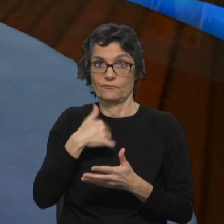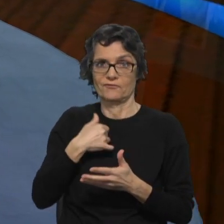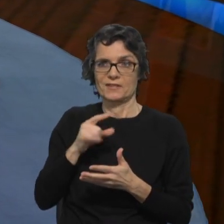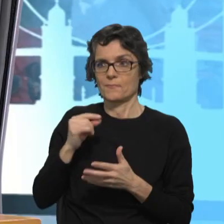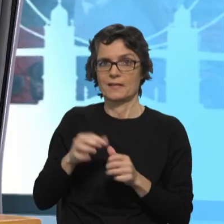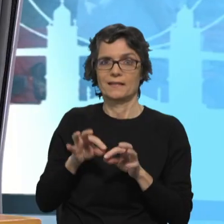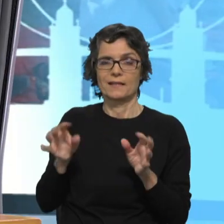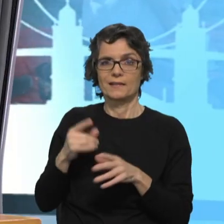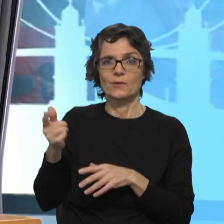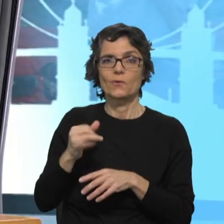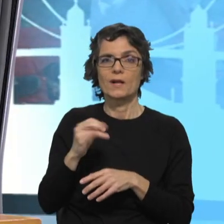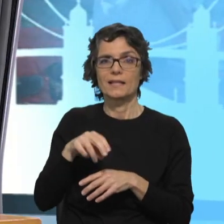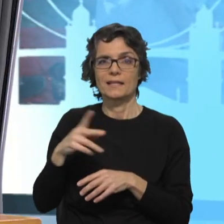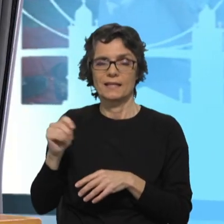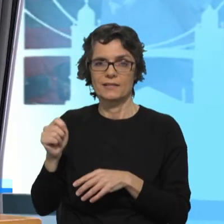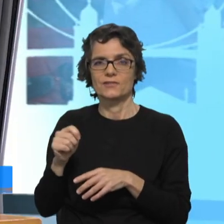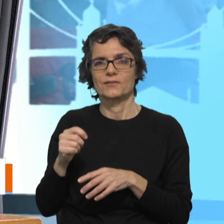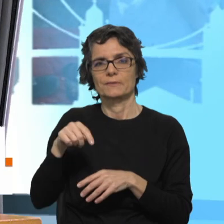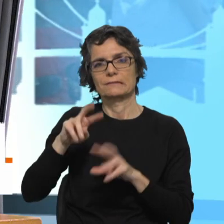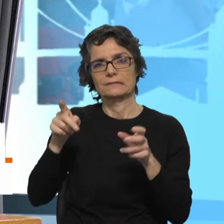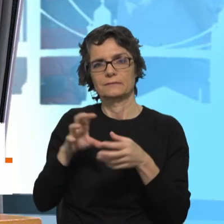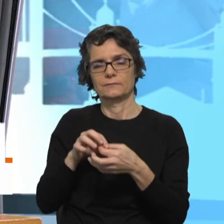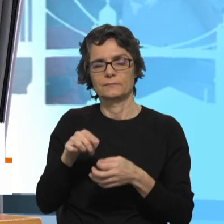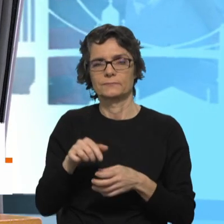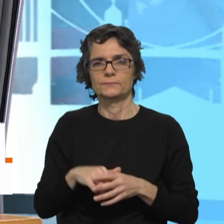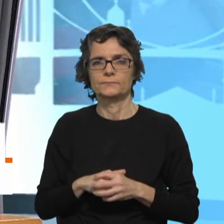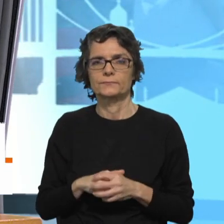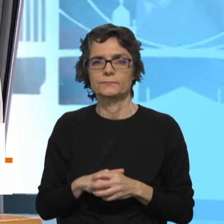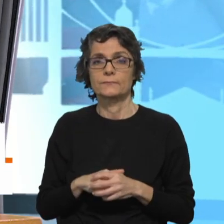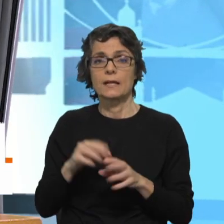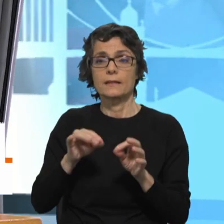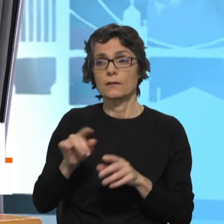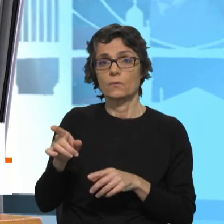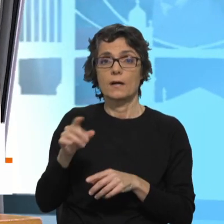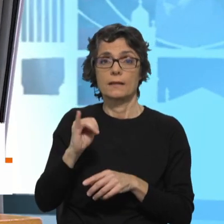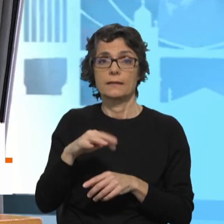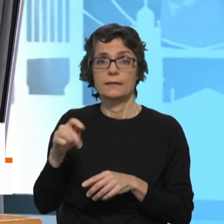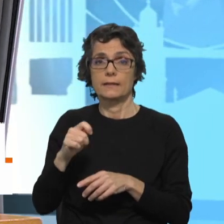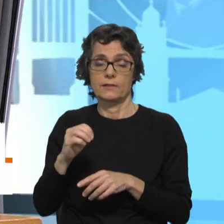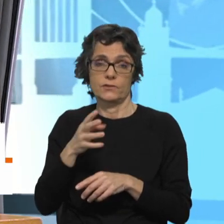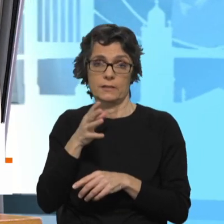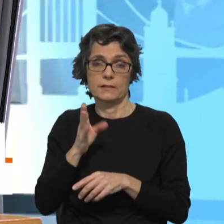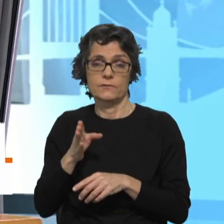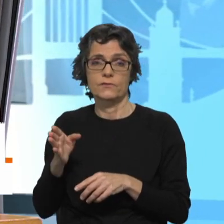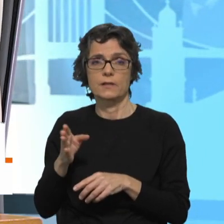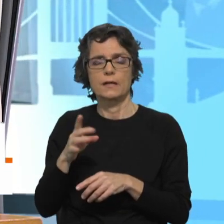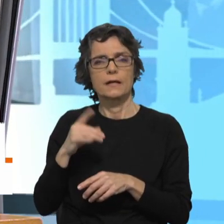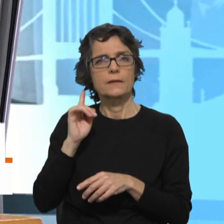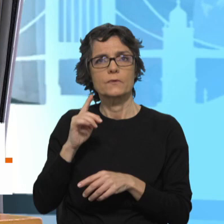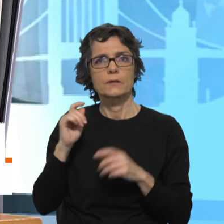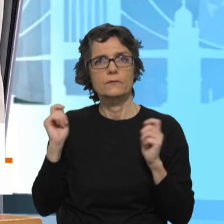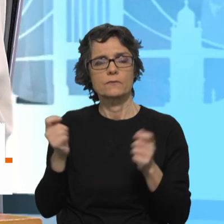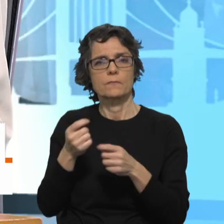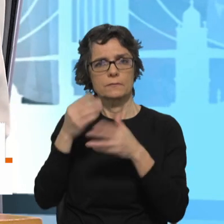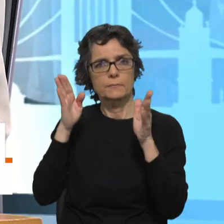acrescentaria às características que a Inês referiu. A importância de termos uma campanha aberta, clara,